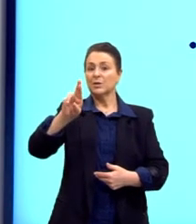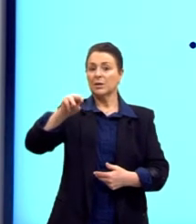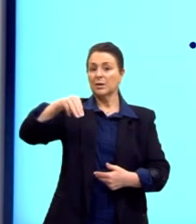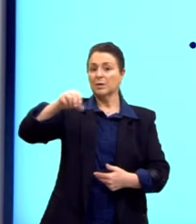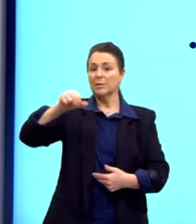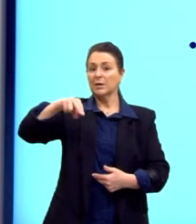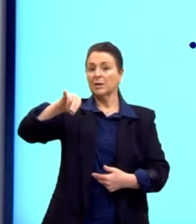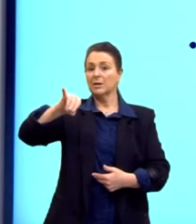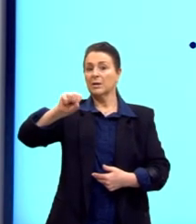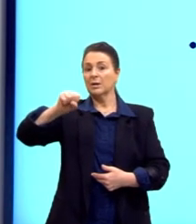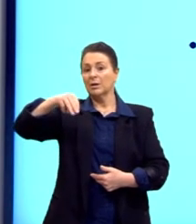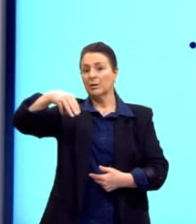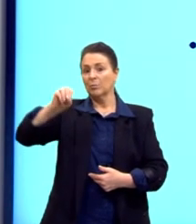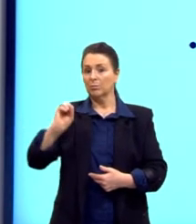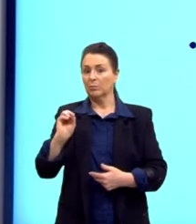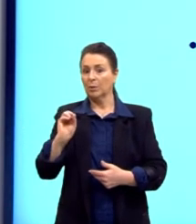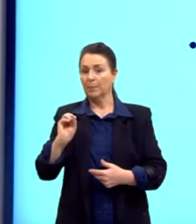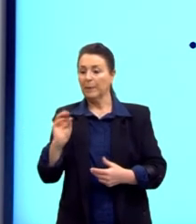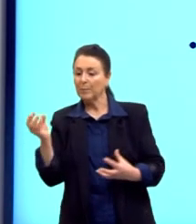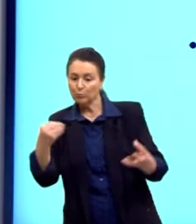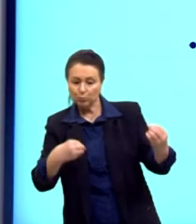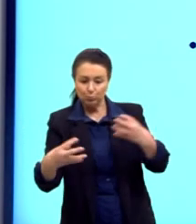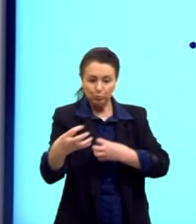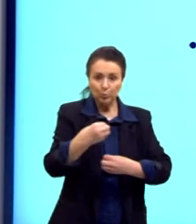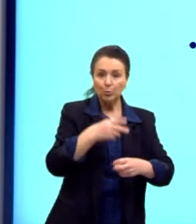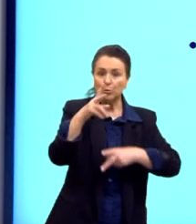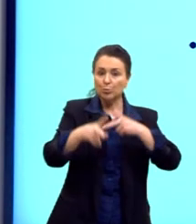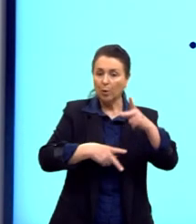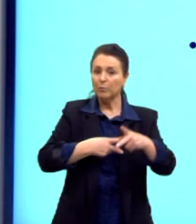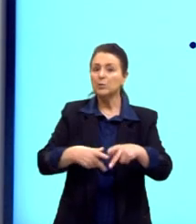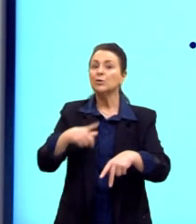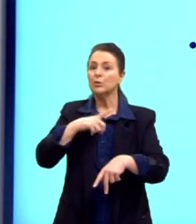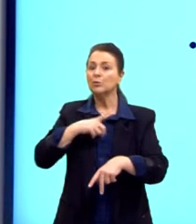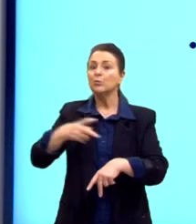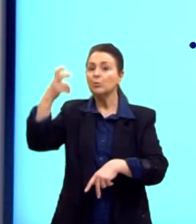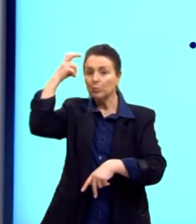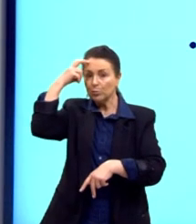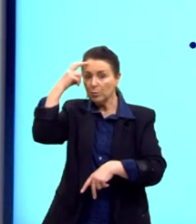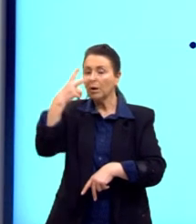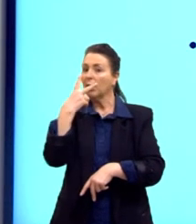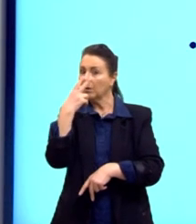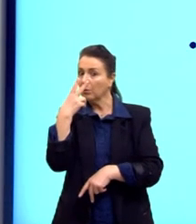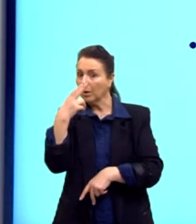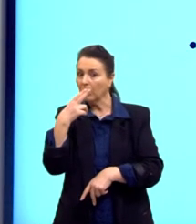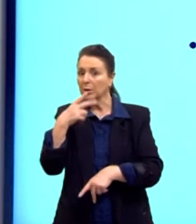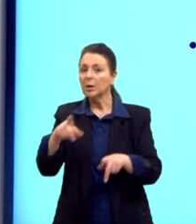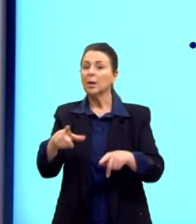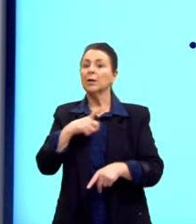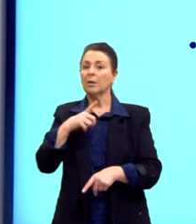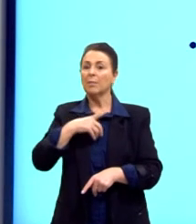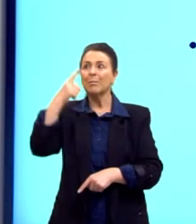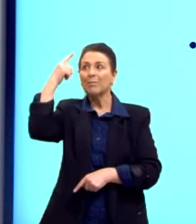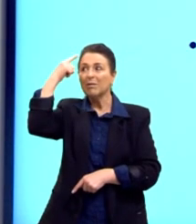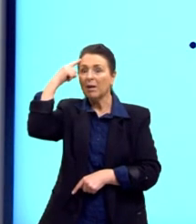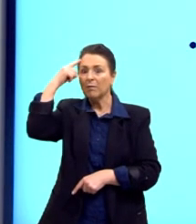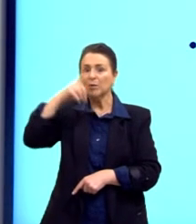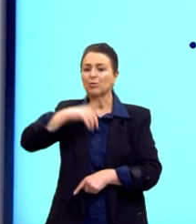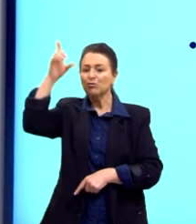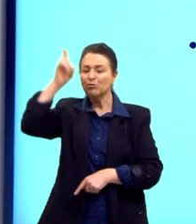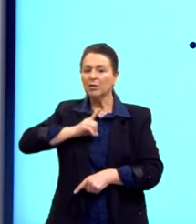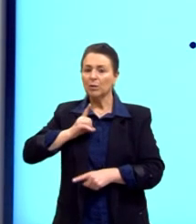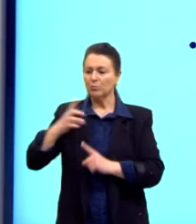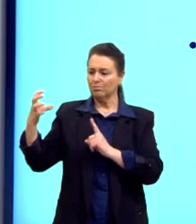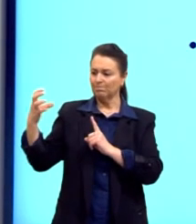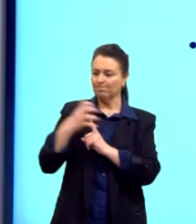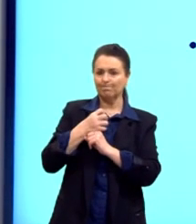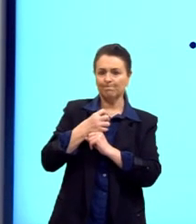todos os povos de cultura germânica. E eles também achavam que eles tinham o direito de dominar e, de certa forma, escravizar, né,